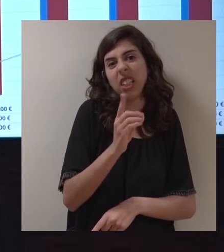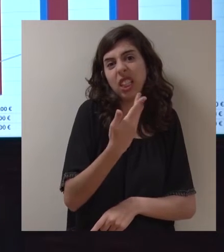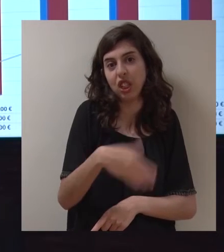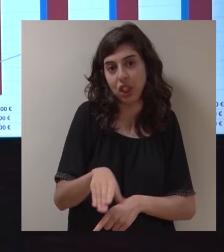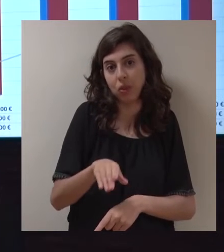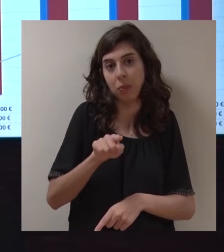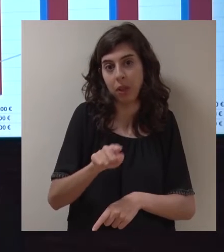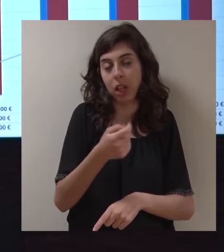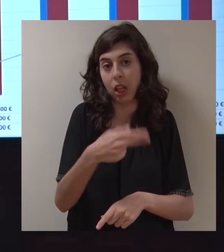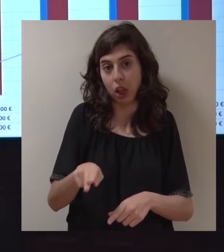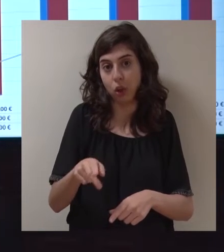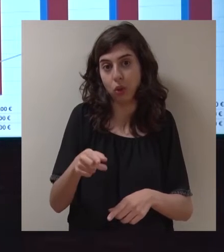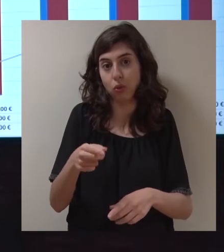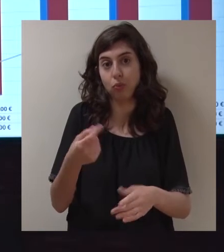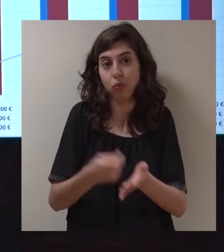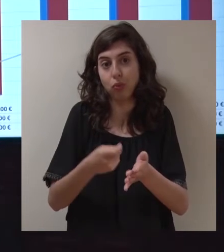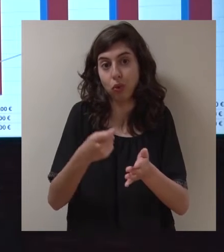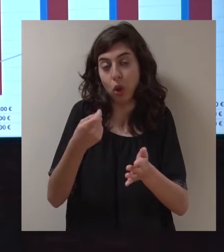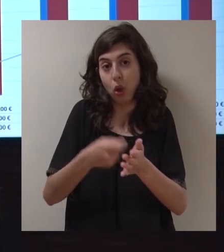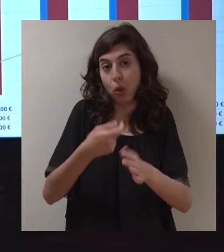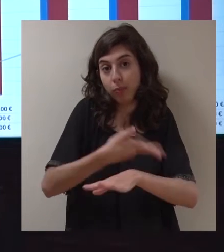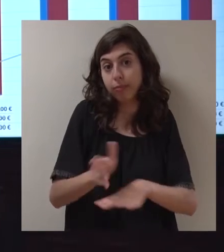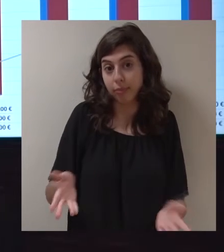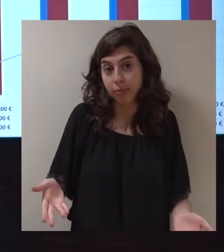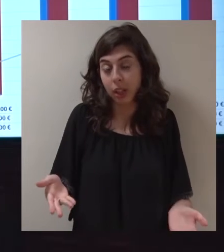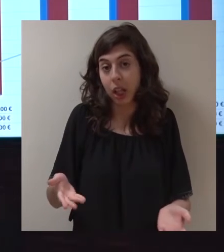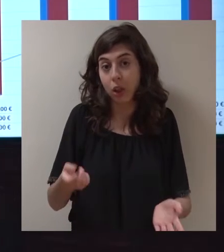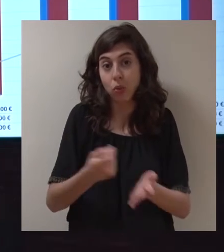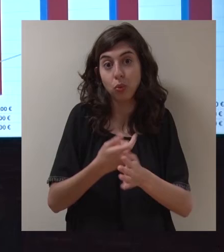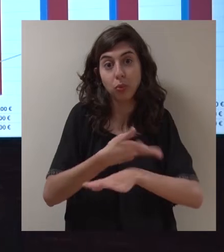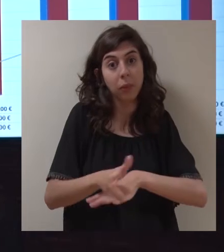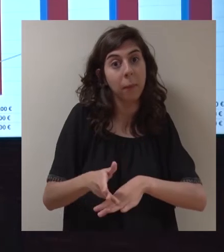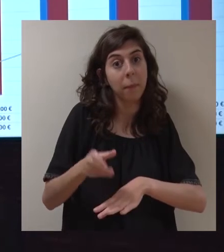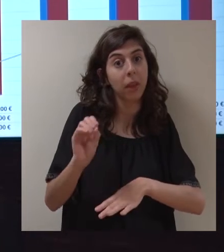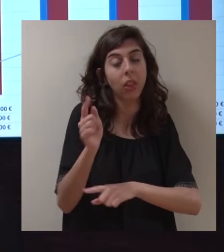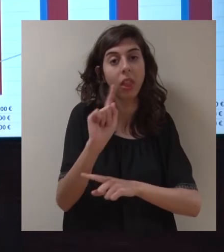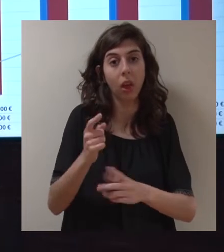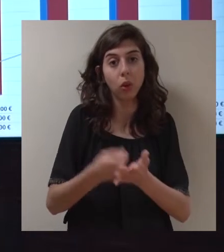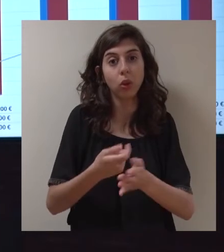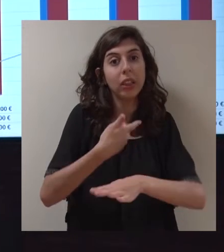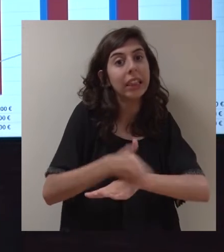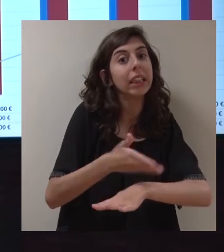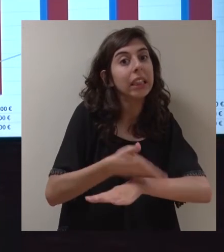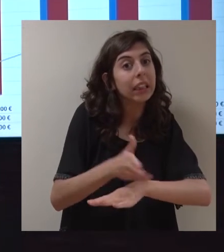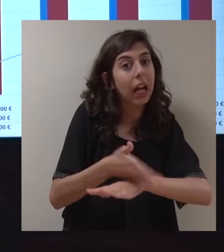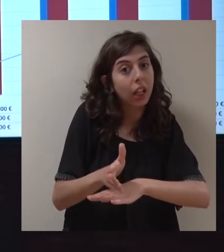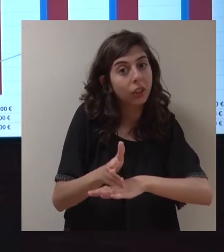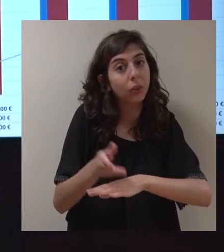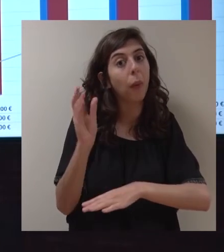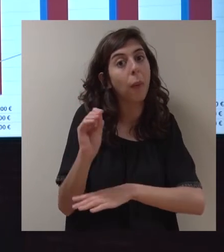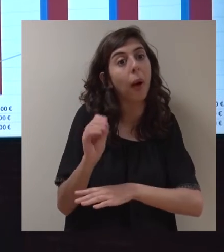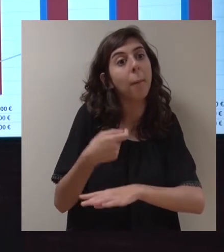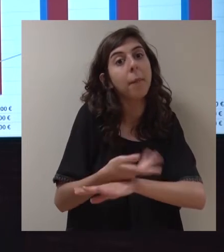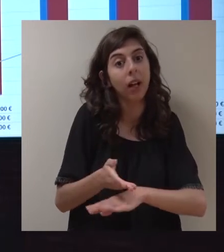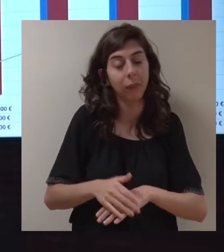seiscentos mil euros de juros de mora. Juros de mora, não juros de capital. Juros de mora, juros de